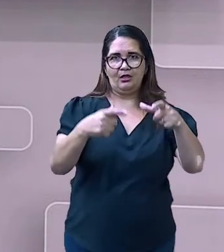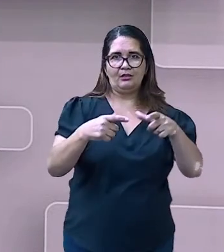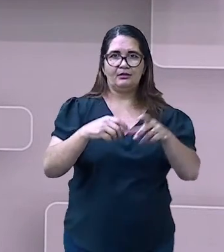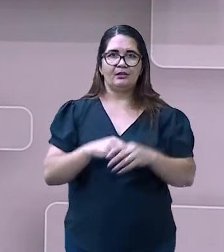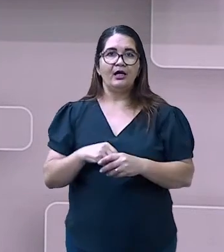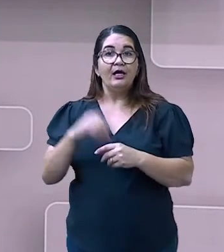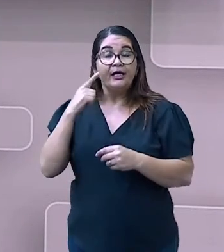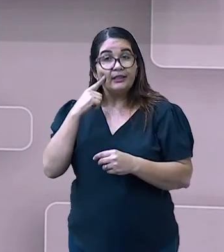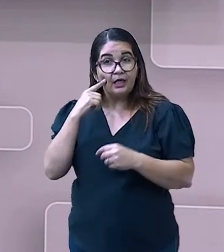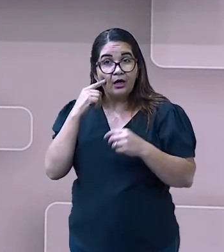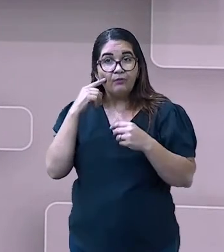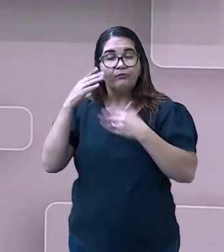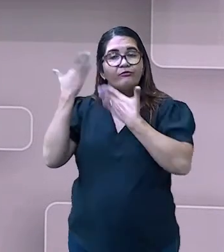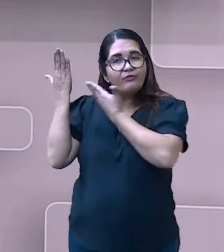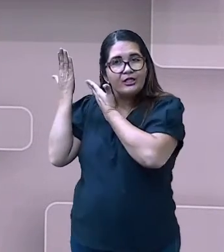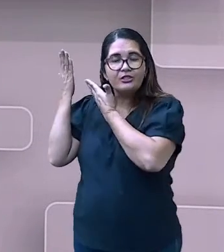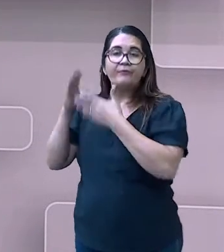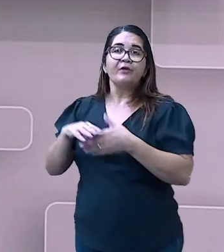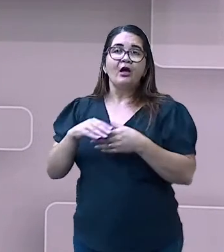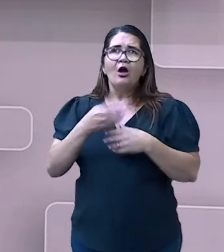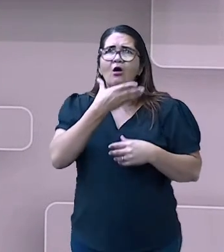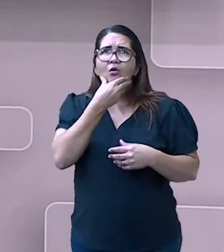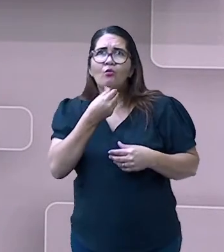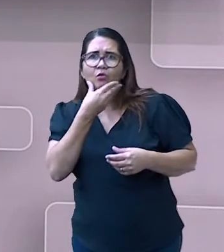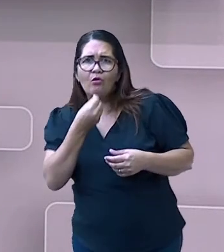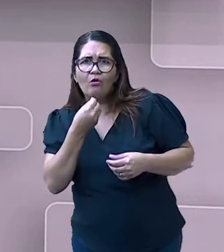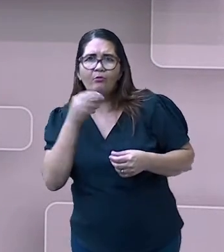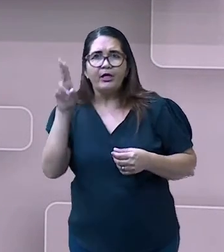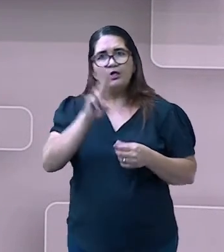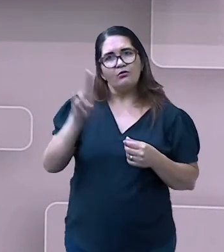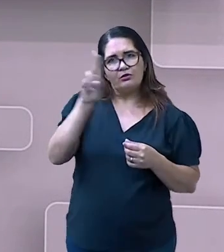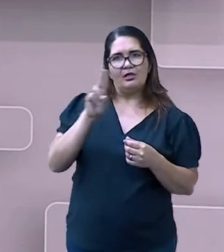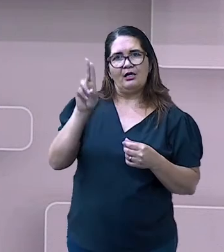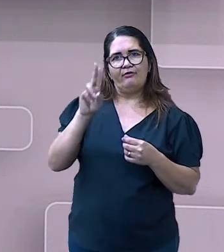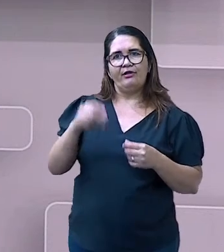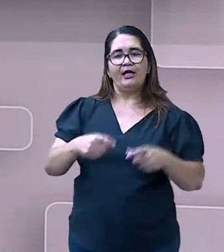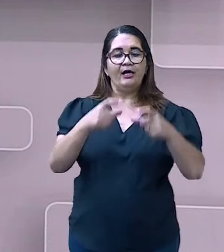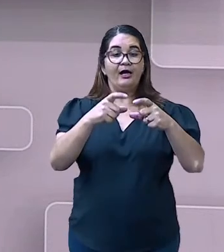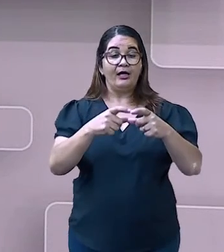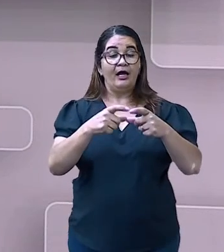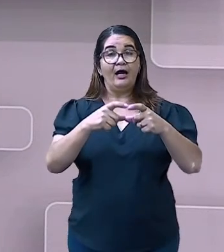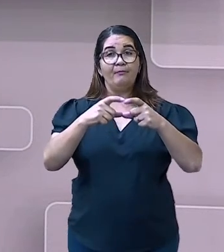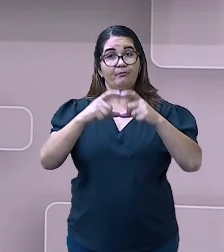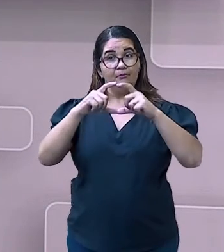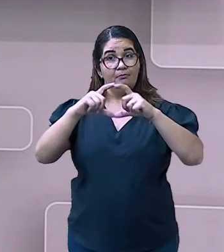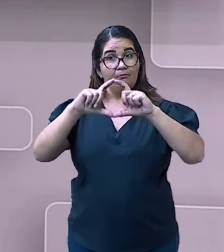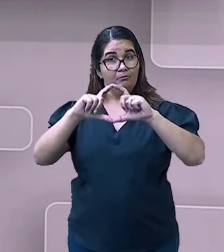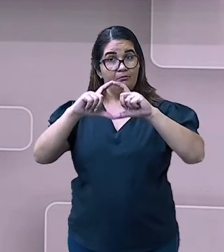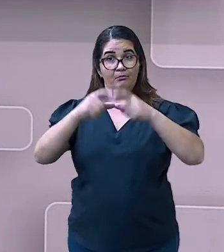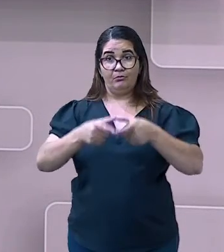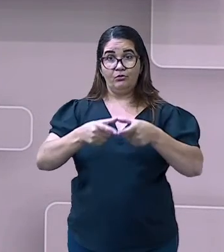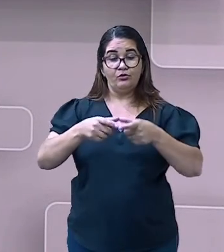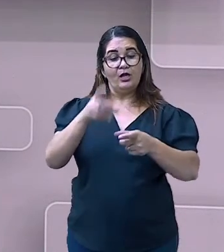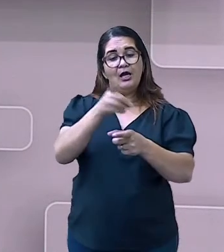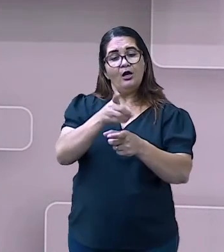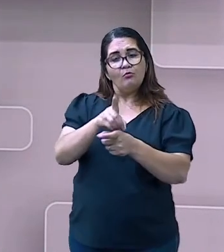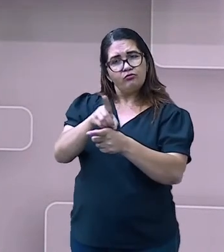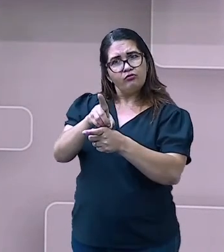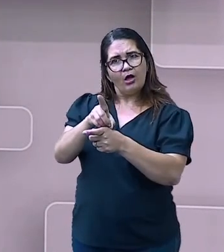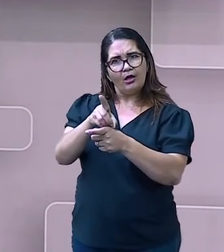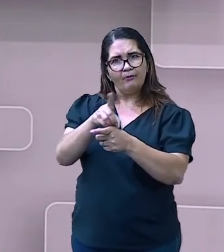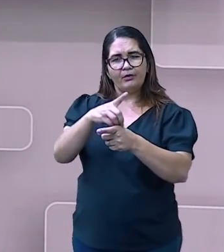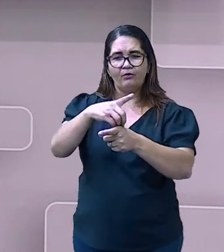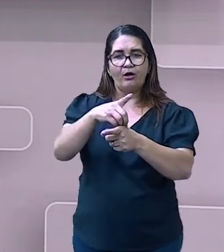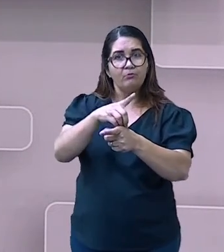posicionava na mão ou em algum lugar, essa bússola, essa ponta da agulha ia indicar o norte. Assim que indicava o